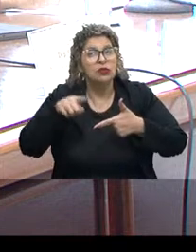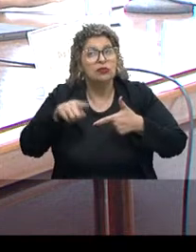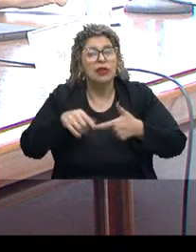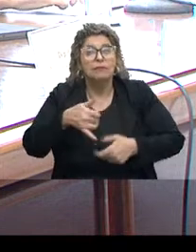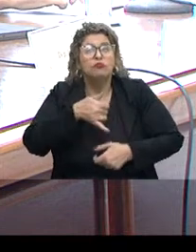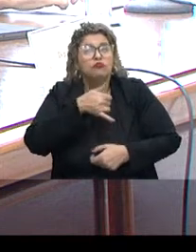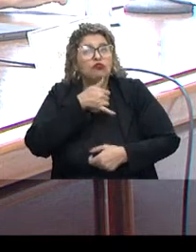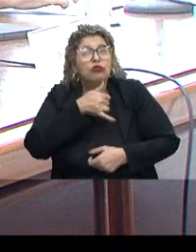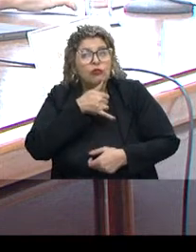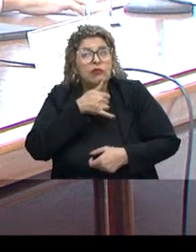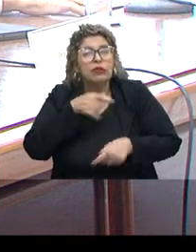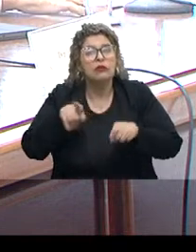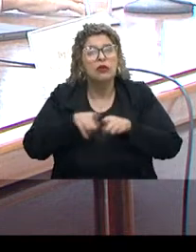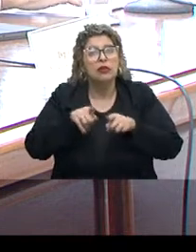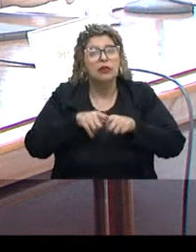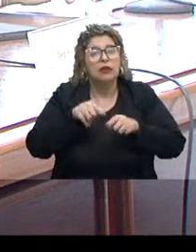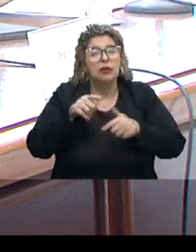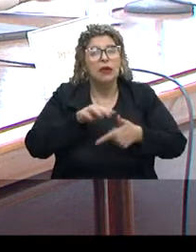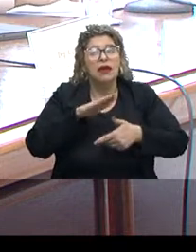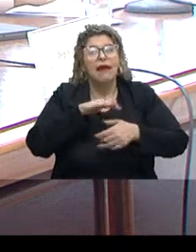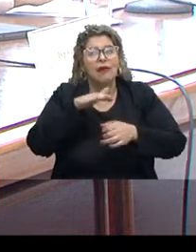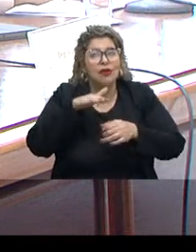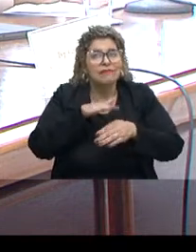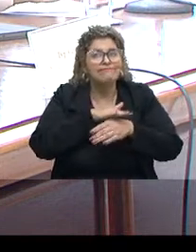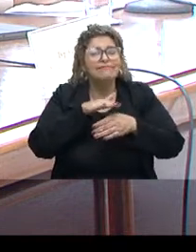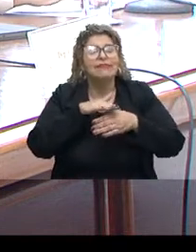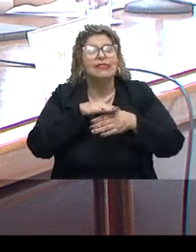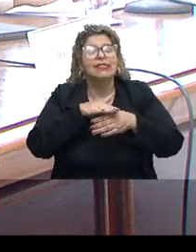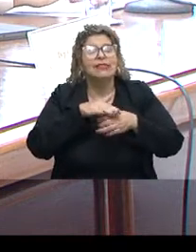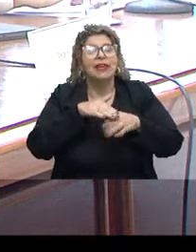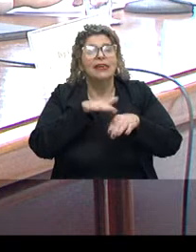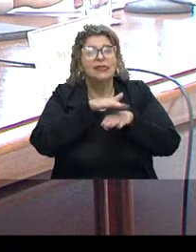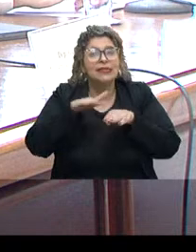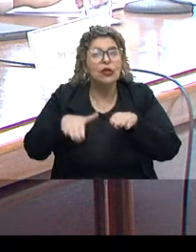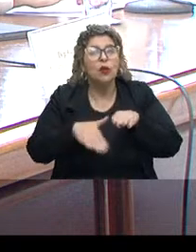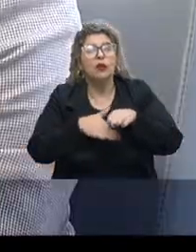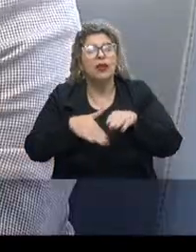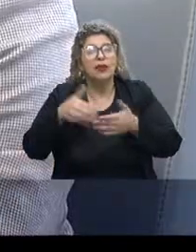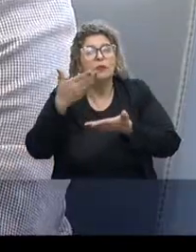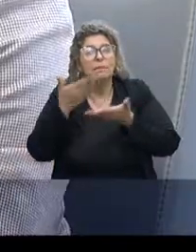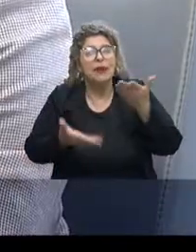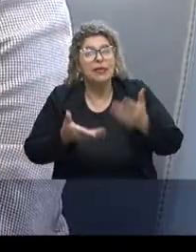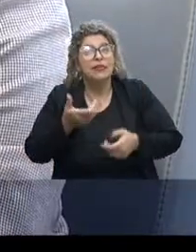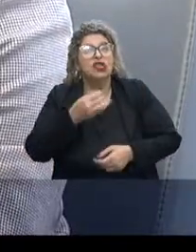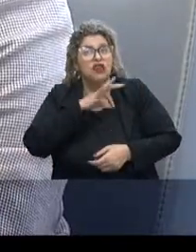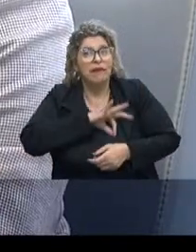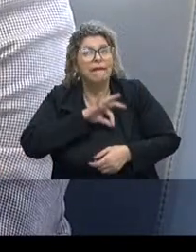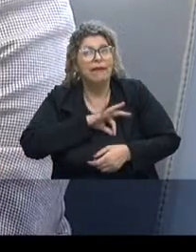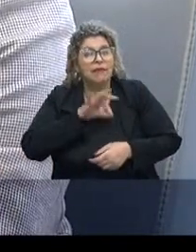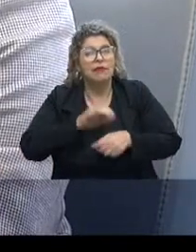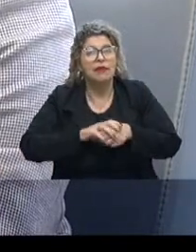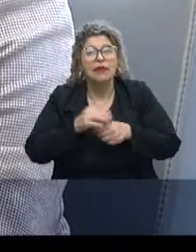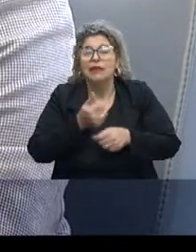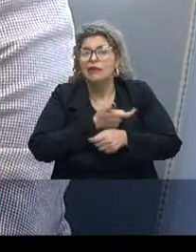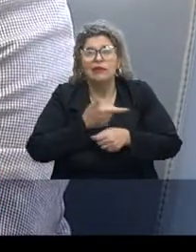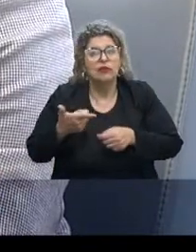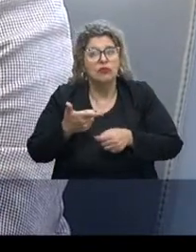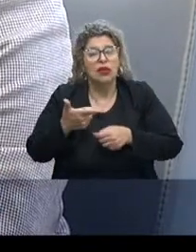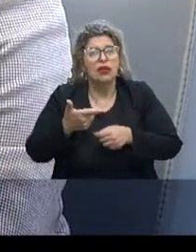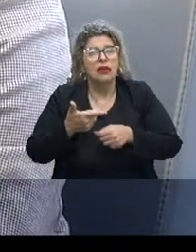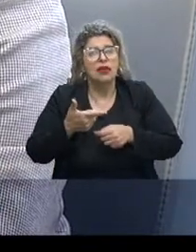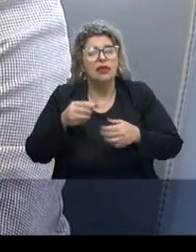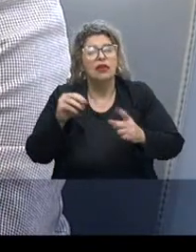lamentáveis de aumento da desigualdade social, de perda de renda, concentrado naquelas pessoas menos favorecidas,